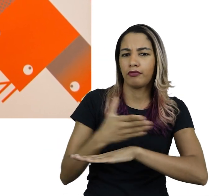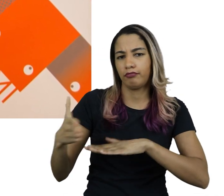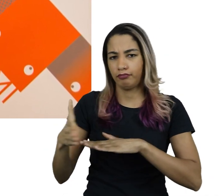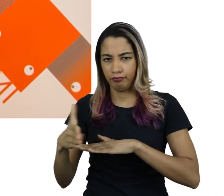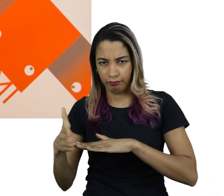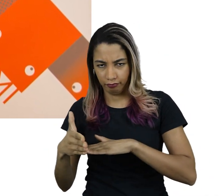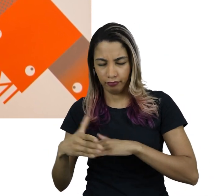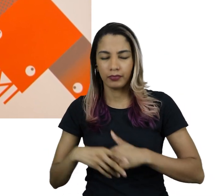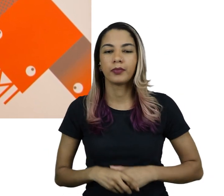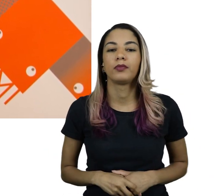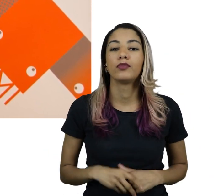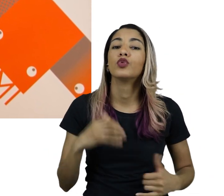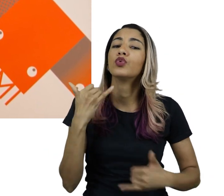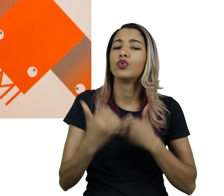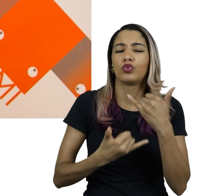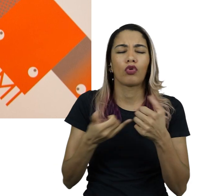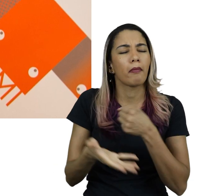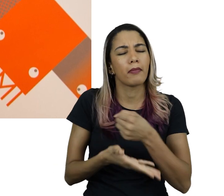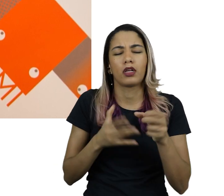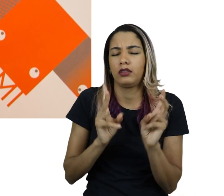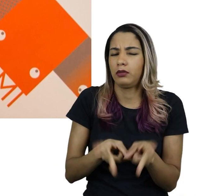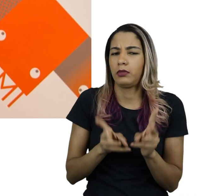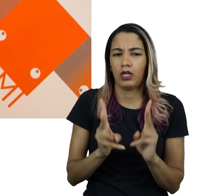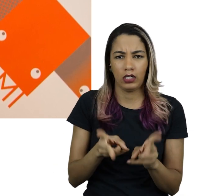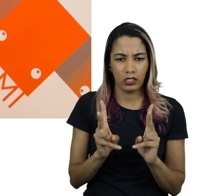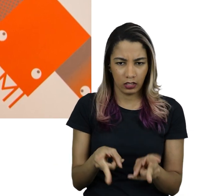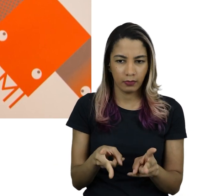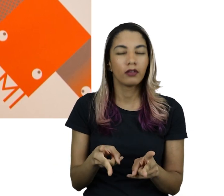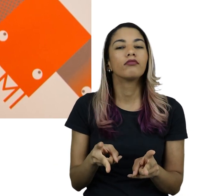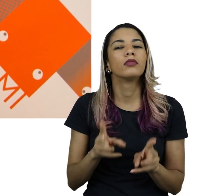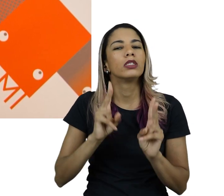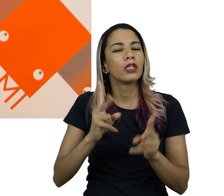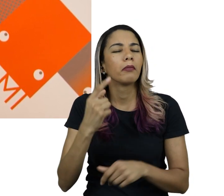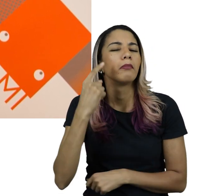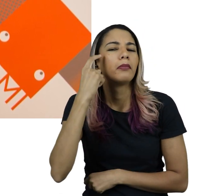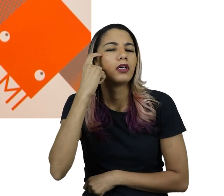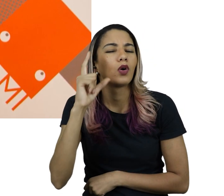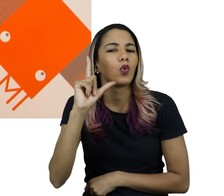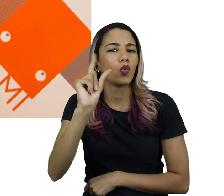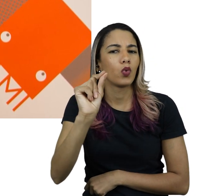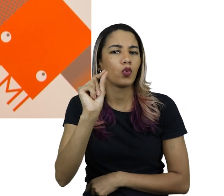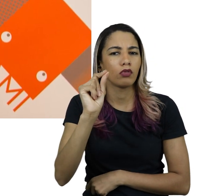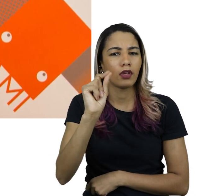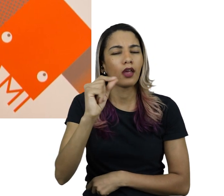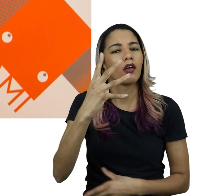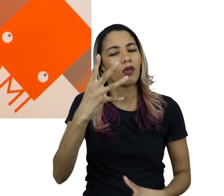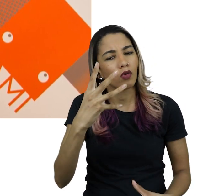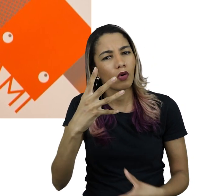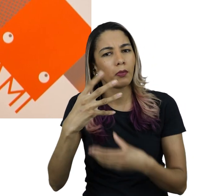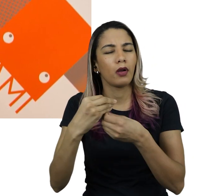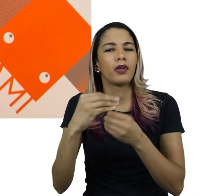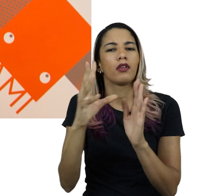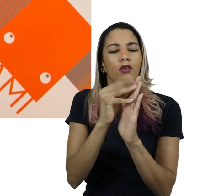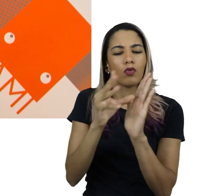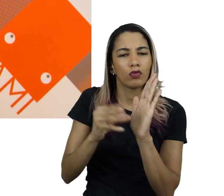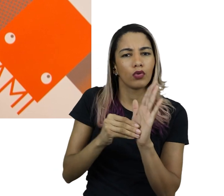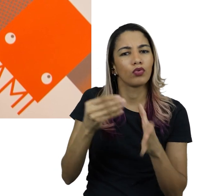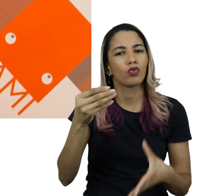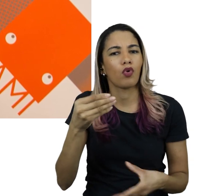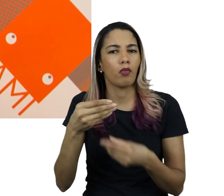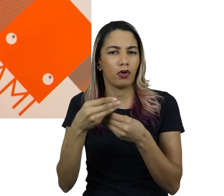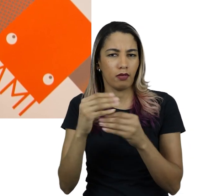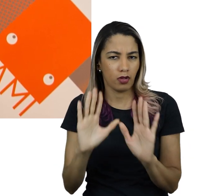contemporâneas. O jogo seguiu os mesmos mecanismos, sendo pensado como complementar ao